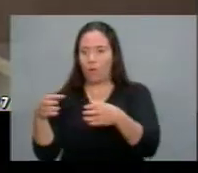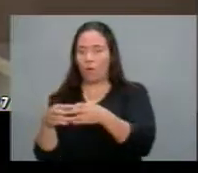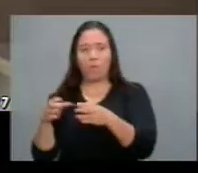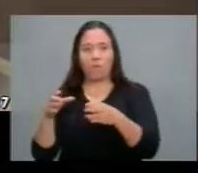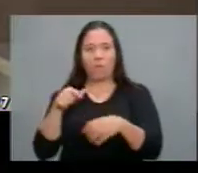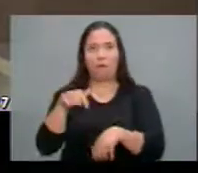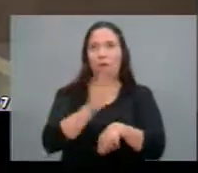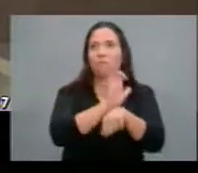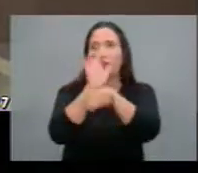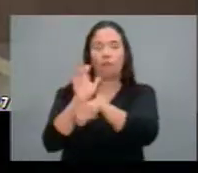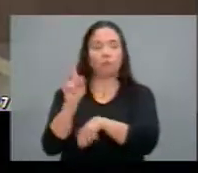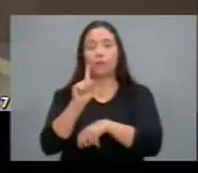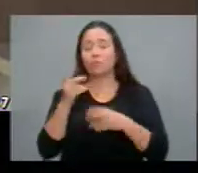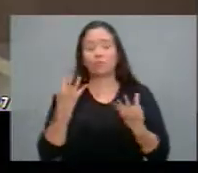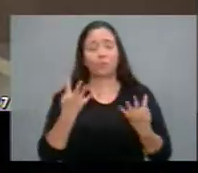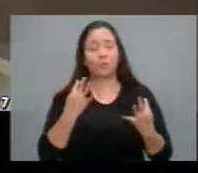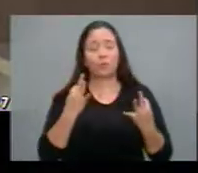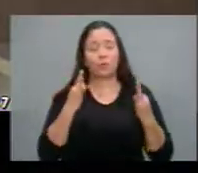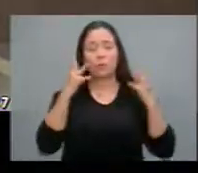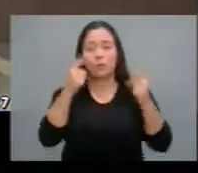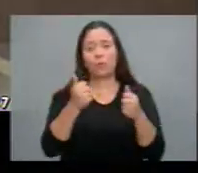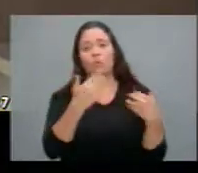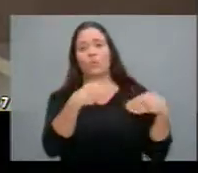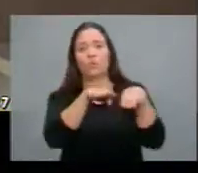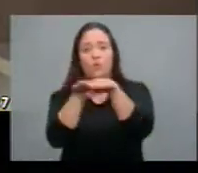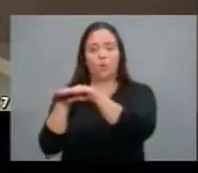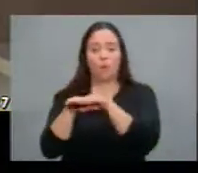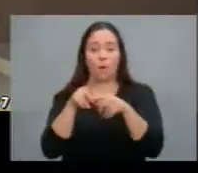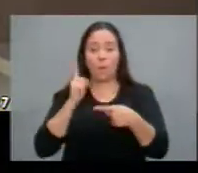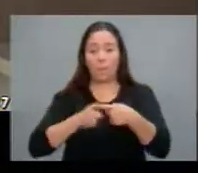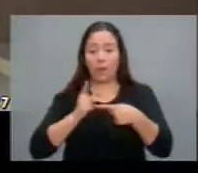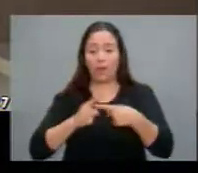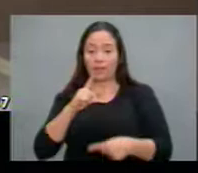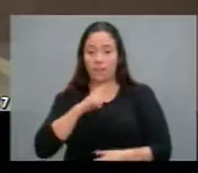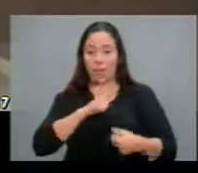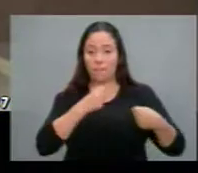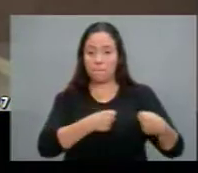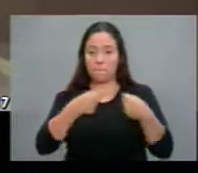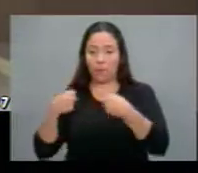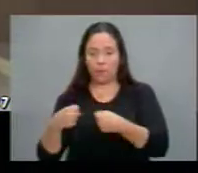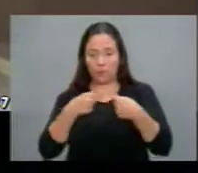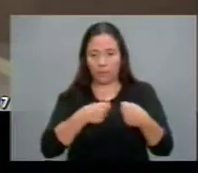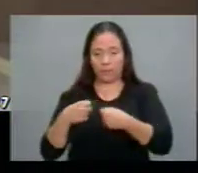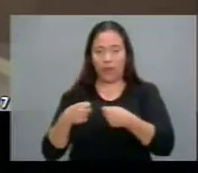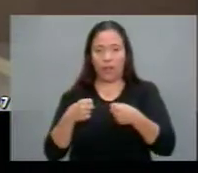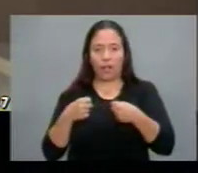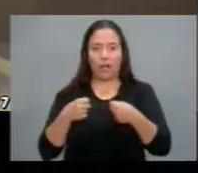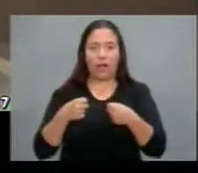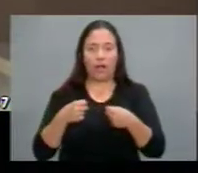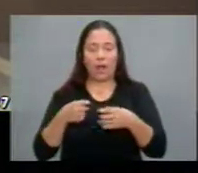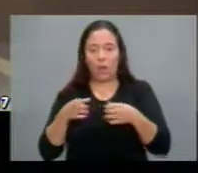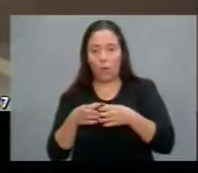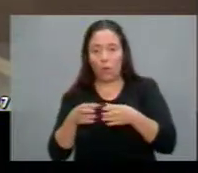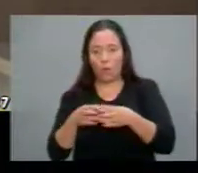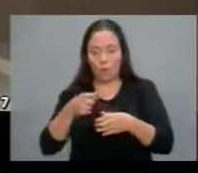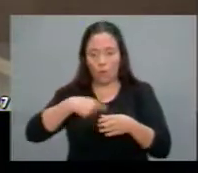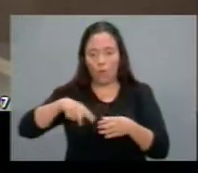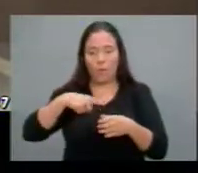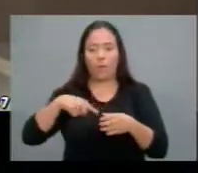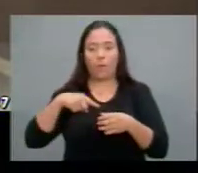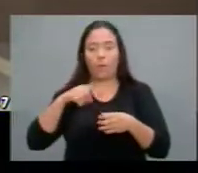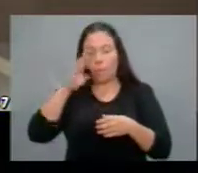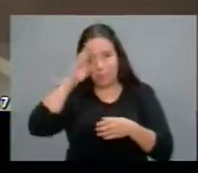Por quê? Porque há uma excessiva concentração de poderes discricionários na mão do chefe do